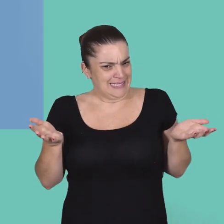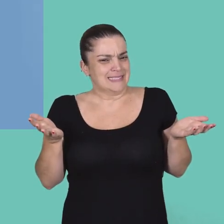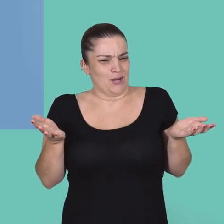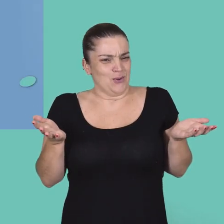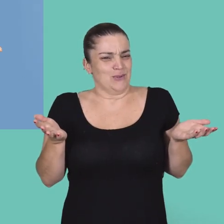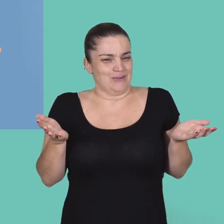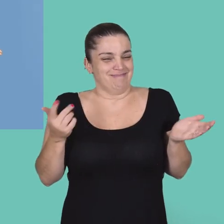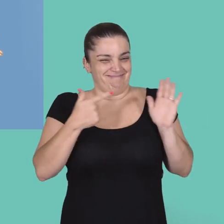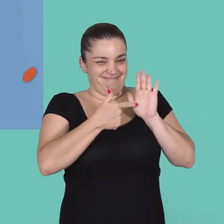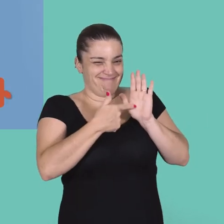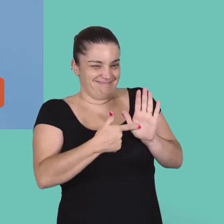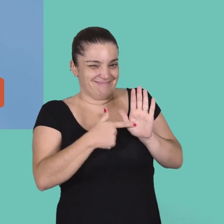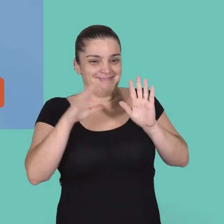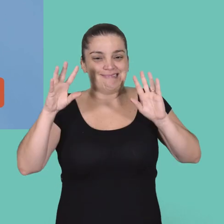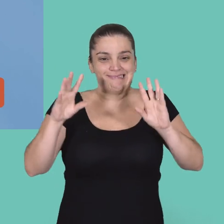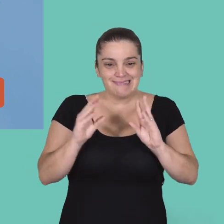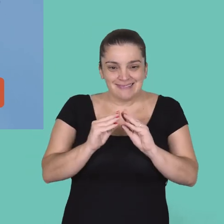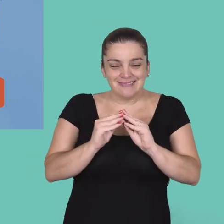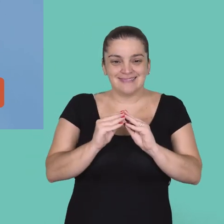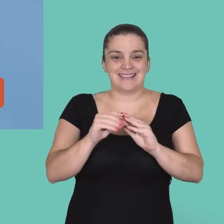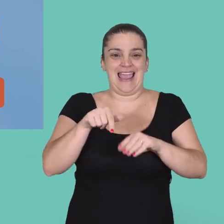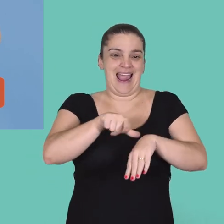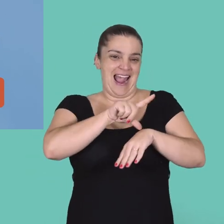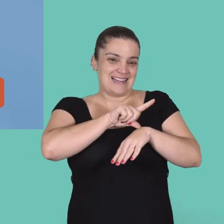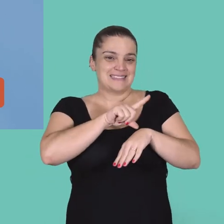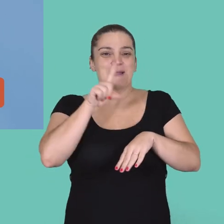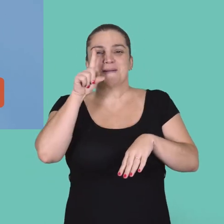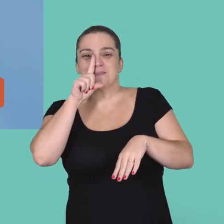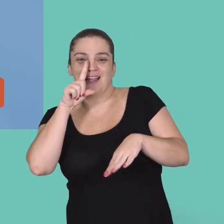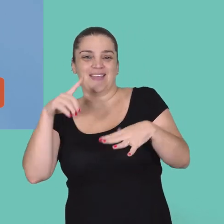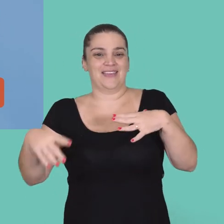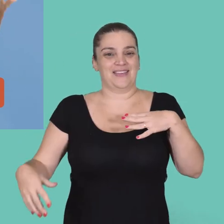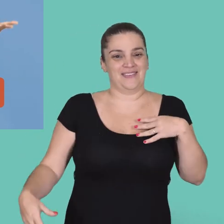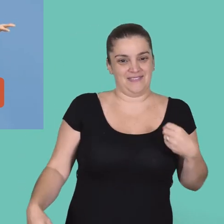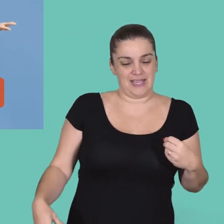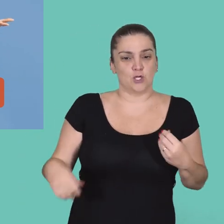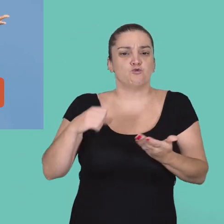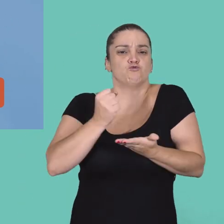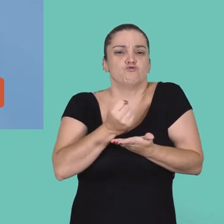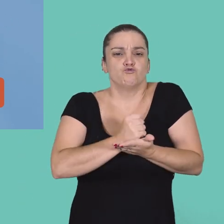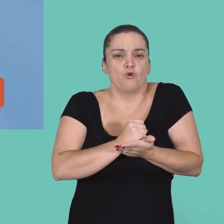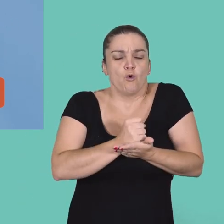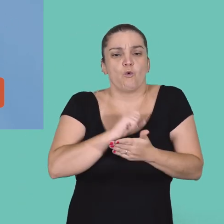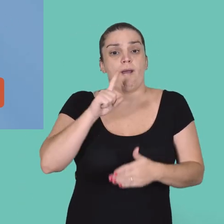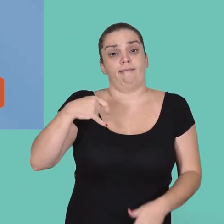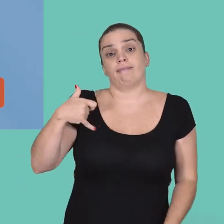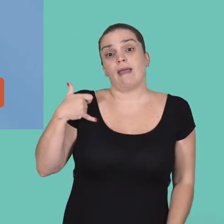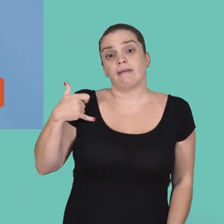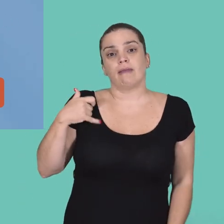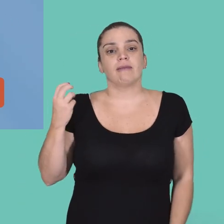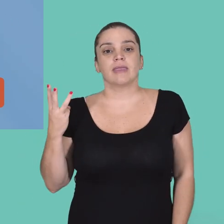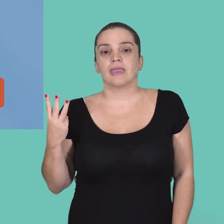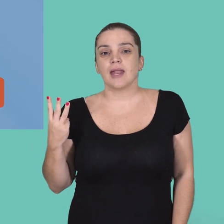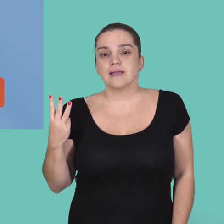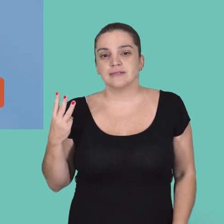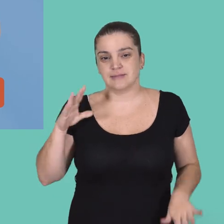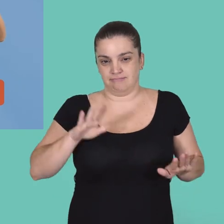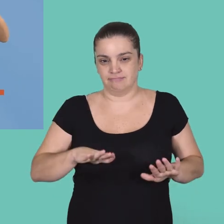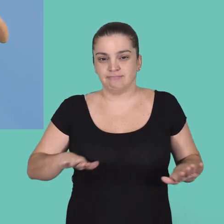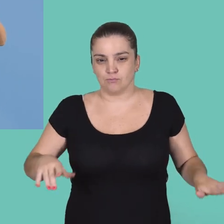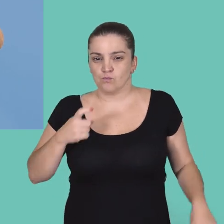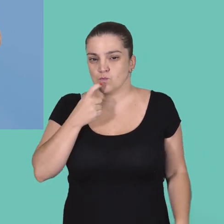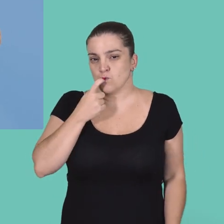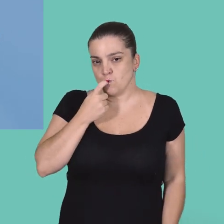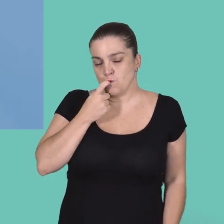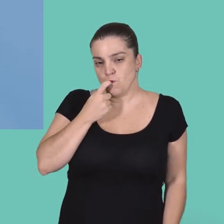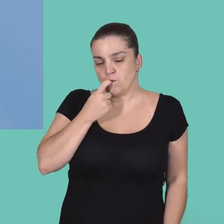Bom, então, o jogo que a minha mãe comenta é um jogo que existe para crianças em torno de três anos. É um jogo onde a criança